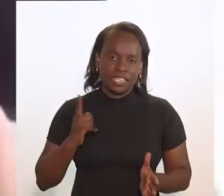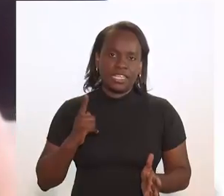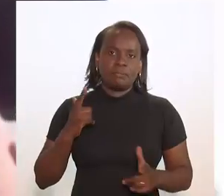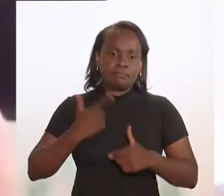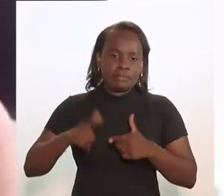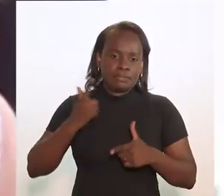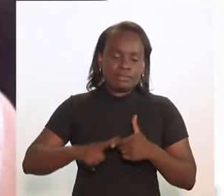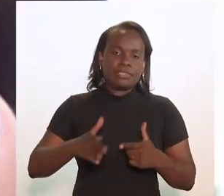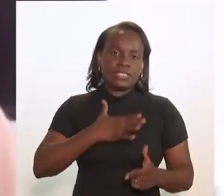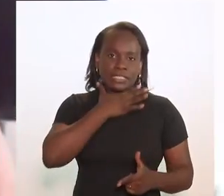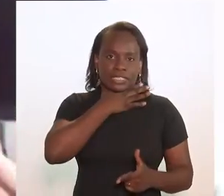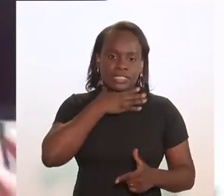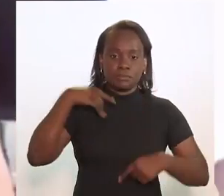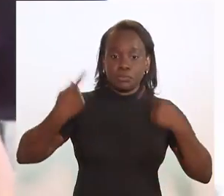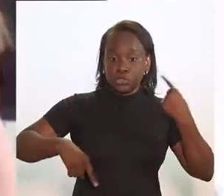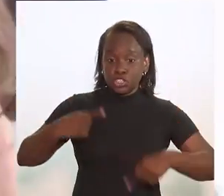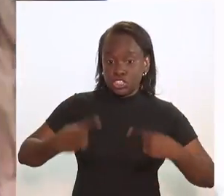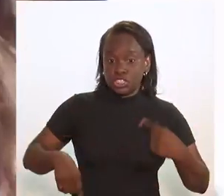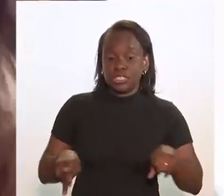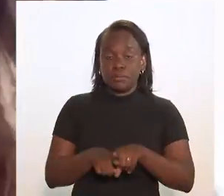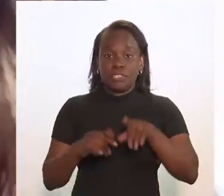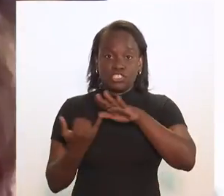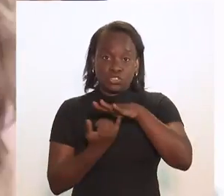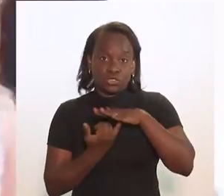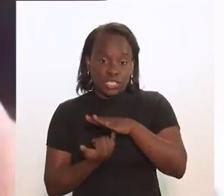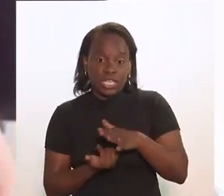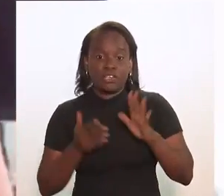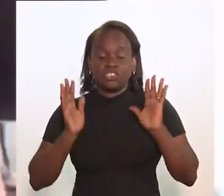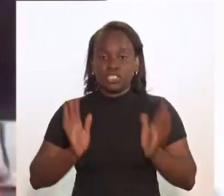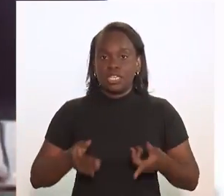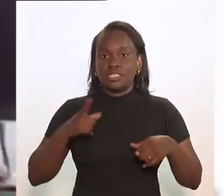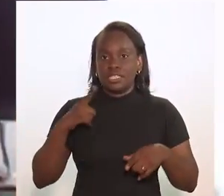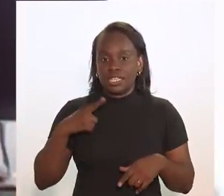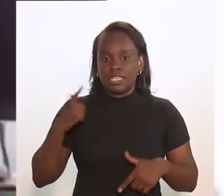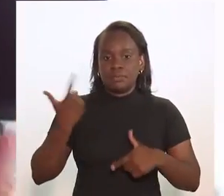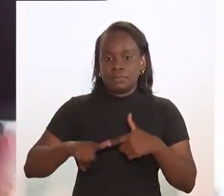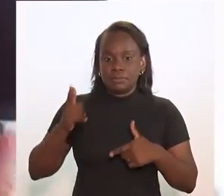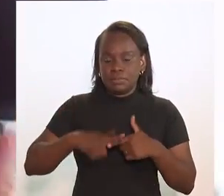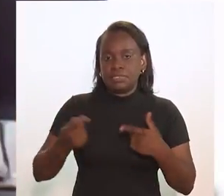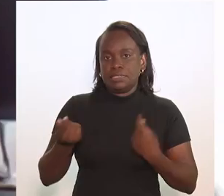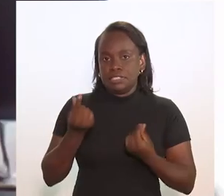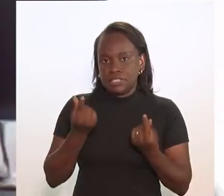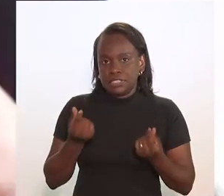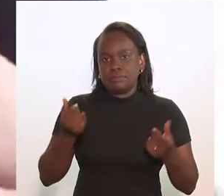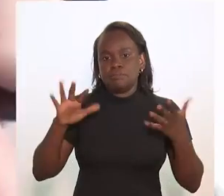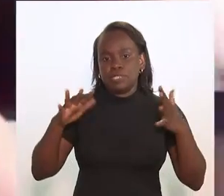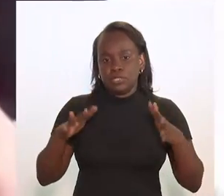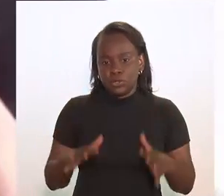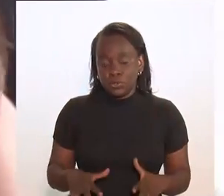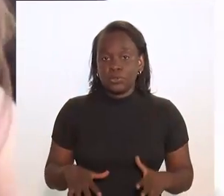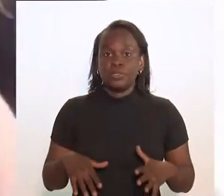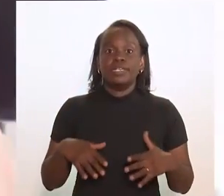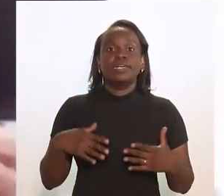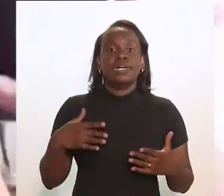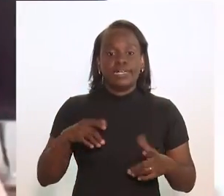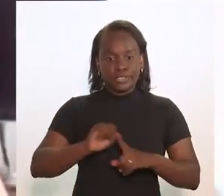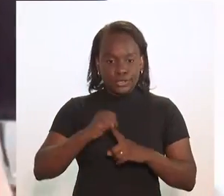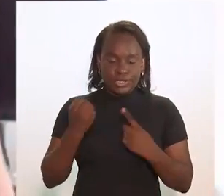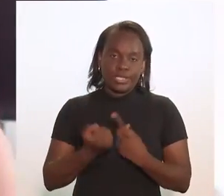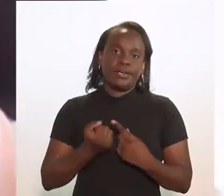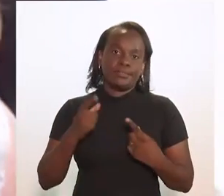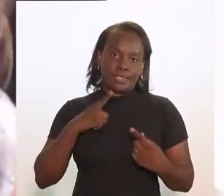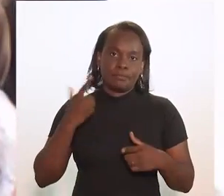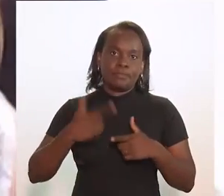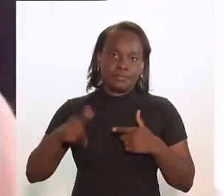de crises políticas e institucionais, uma crise muito grande econômica, que geram uma crise